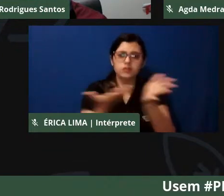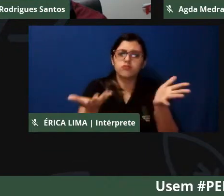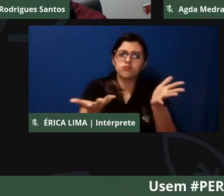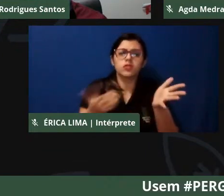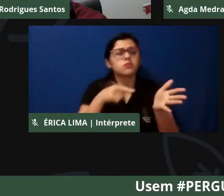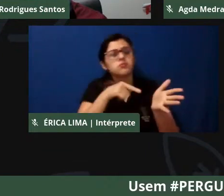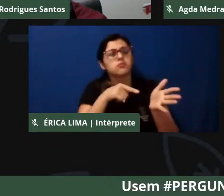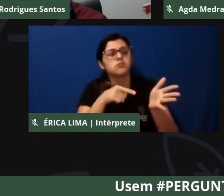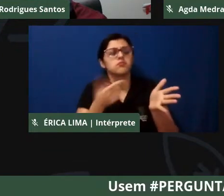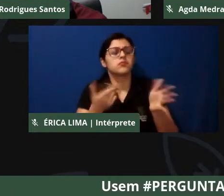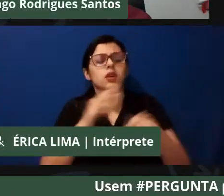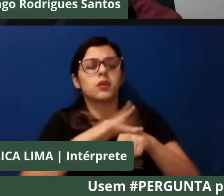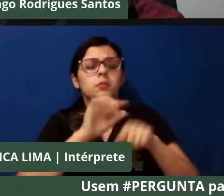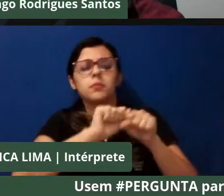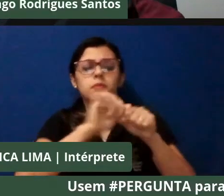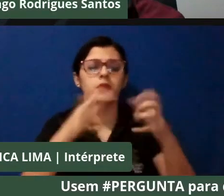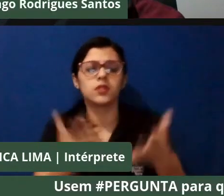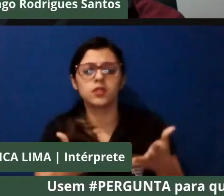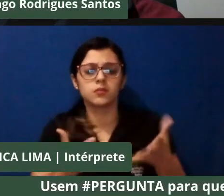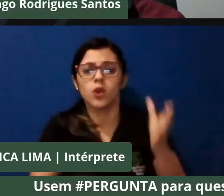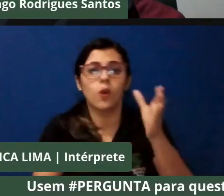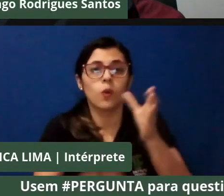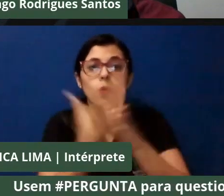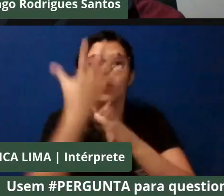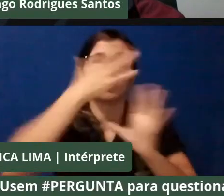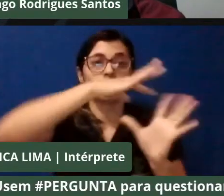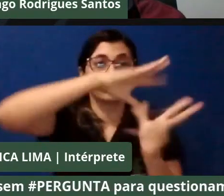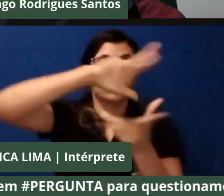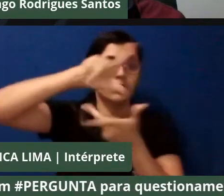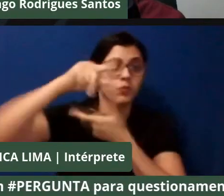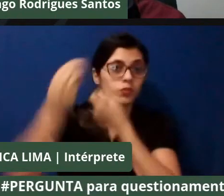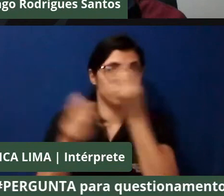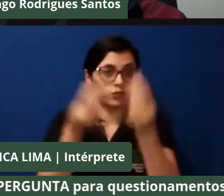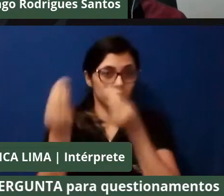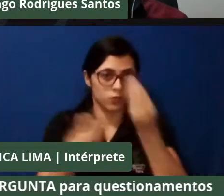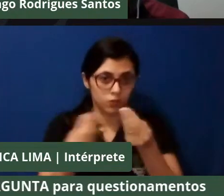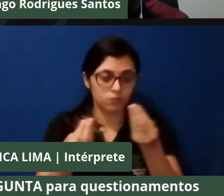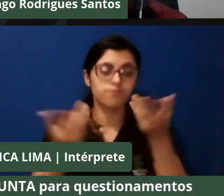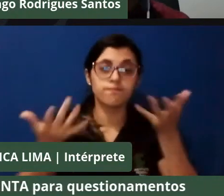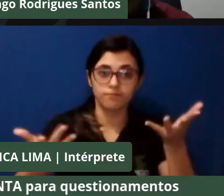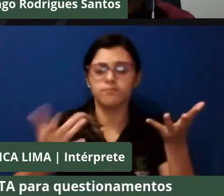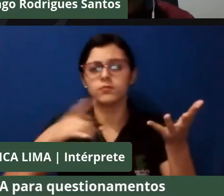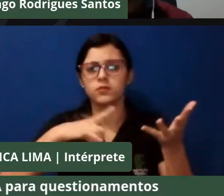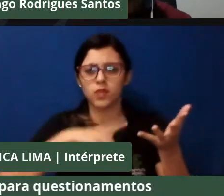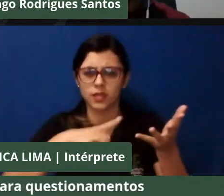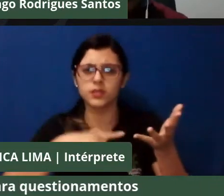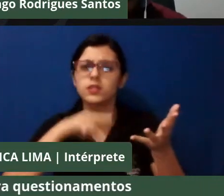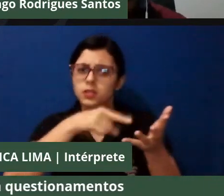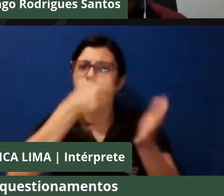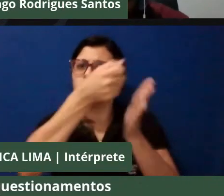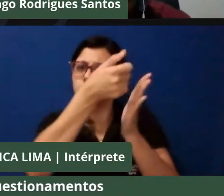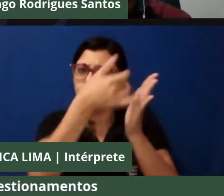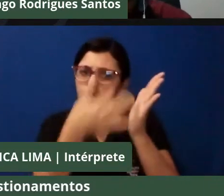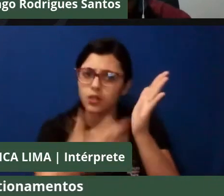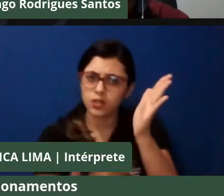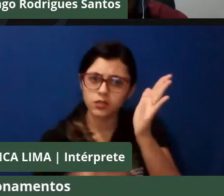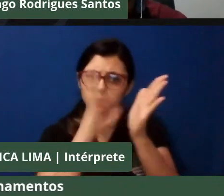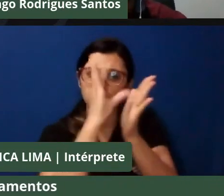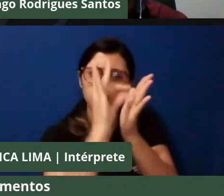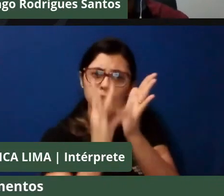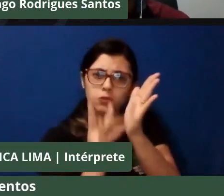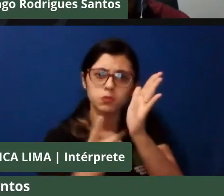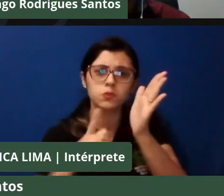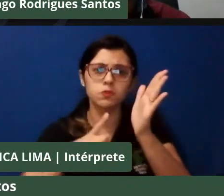justamente situar a tese principal dele, é que está no processo de expansão do agronegócio, no processo de